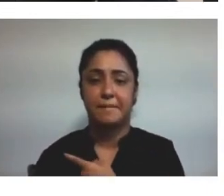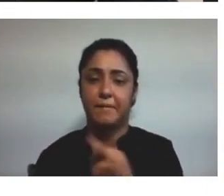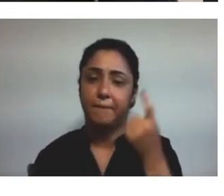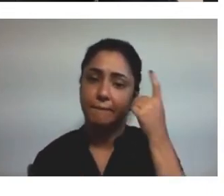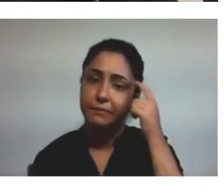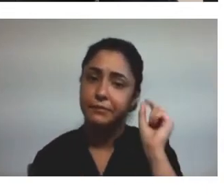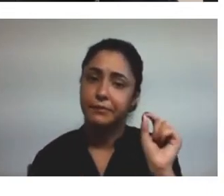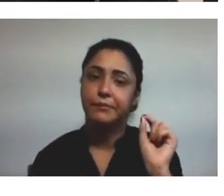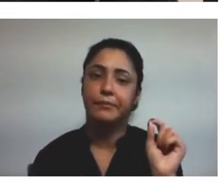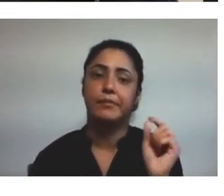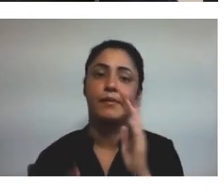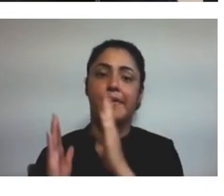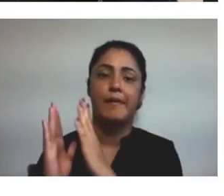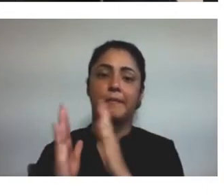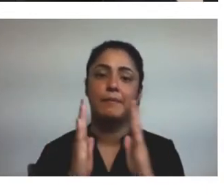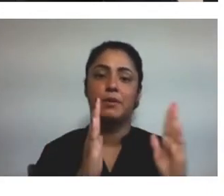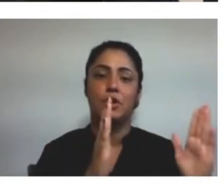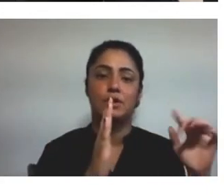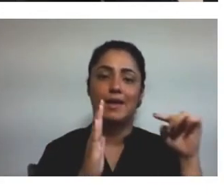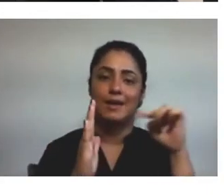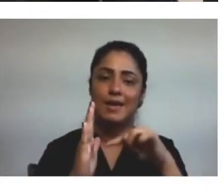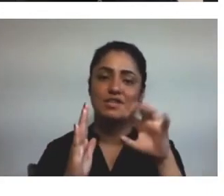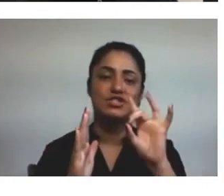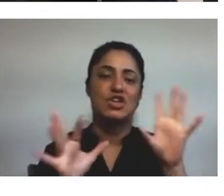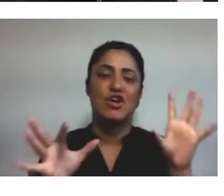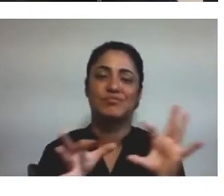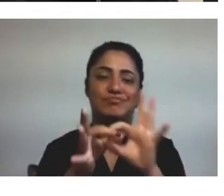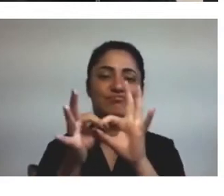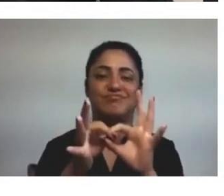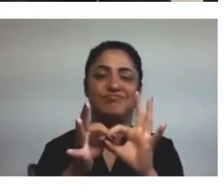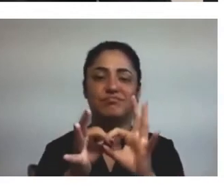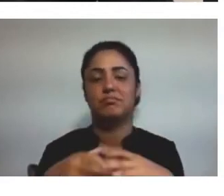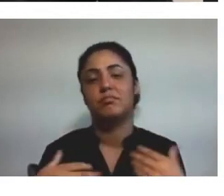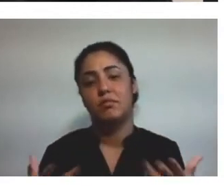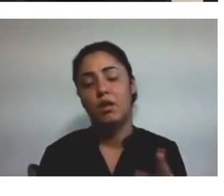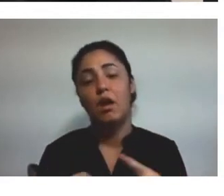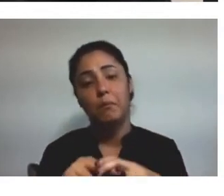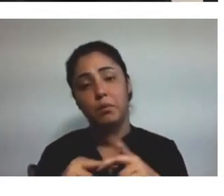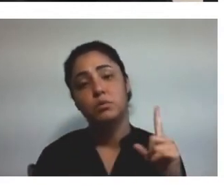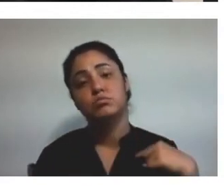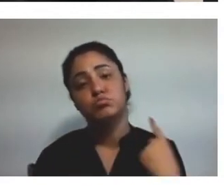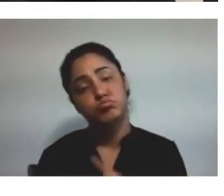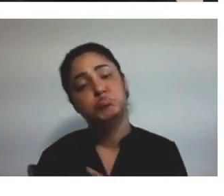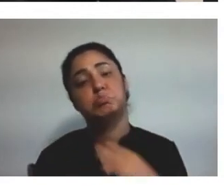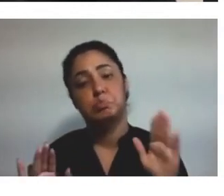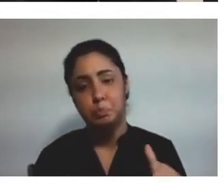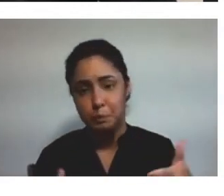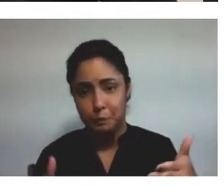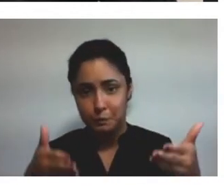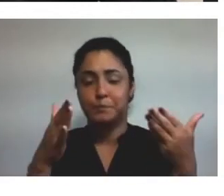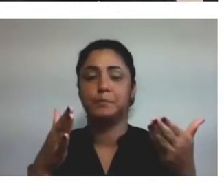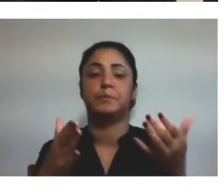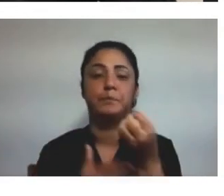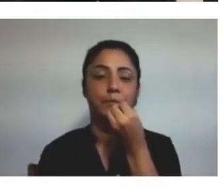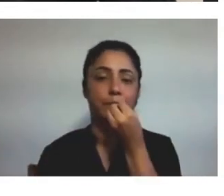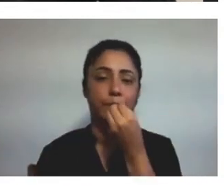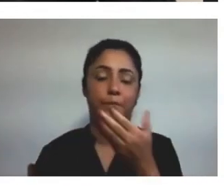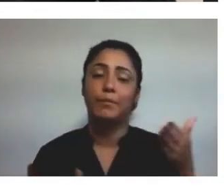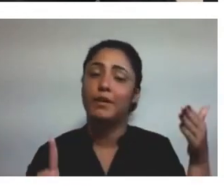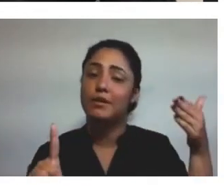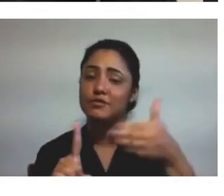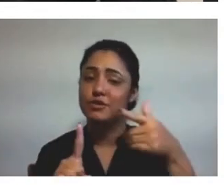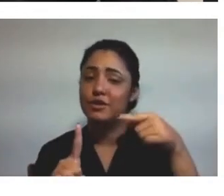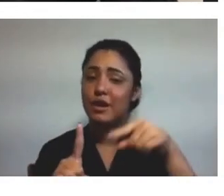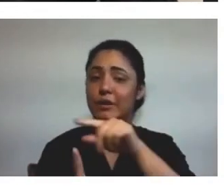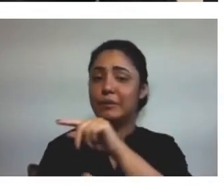biblioteca é vista como um anexo, né? Ali a gente conseguiu lidar bastante, lidar muito bem diretamente com os alunos,